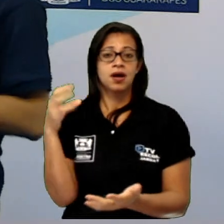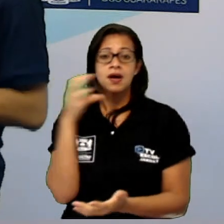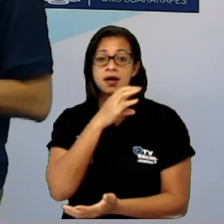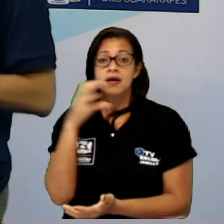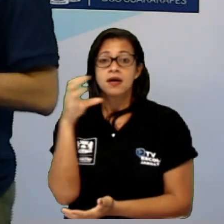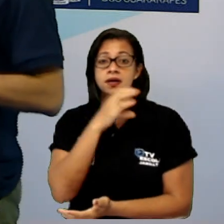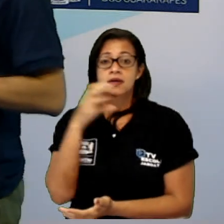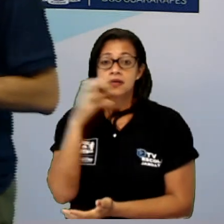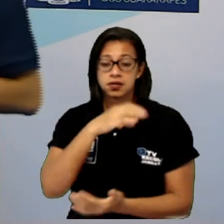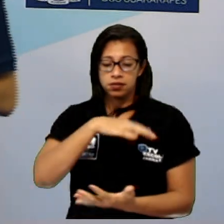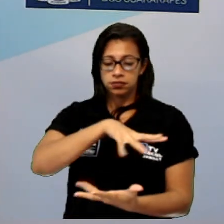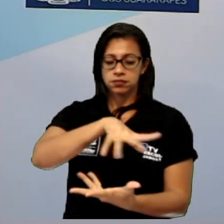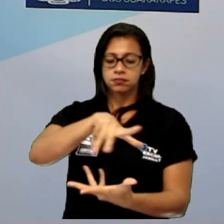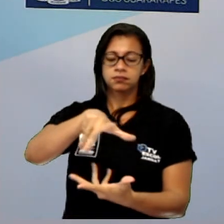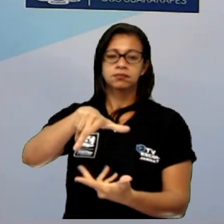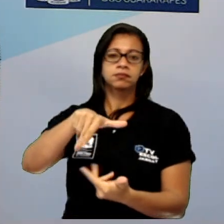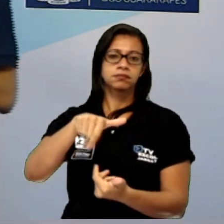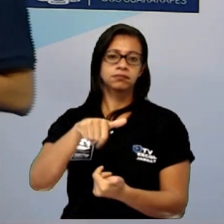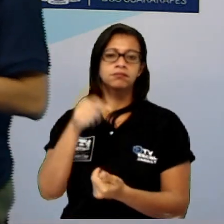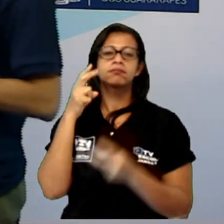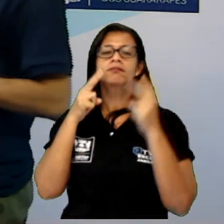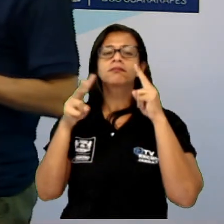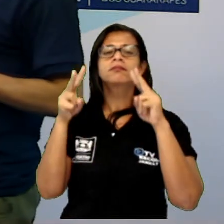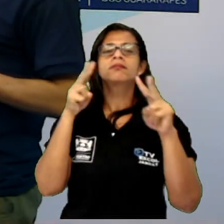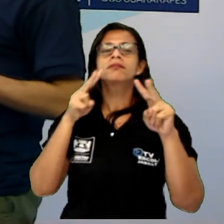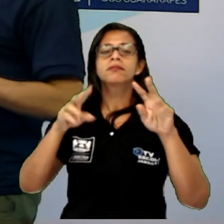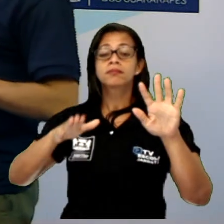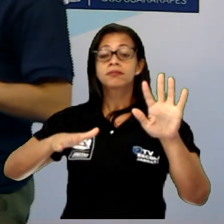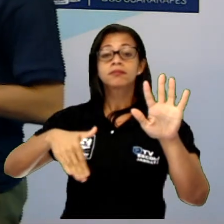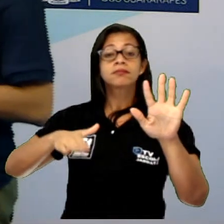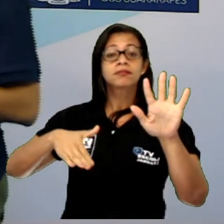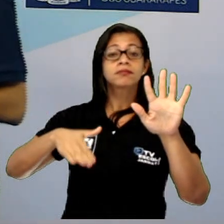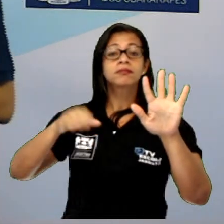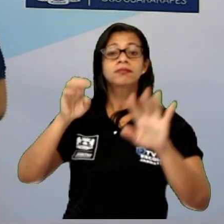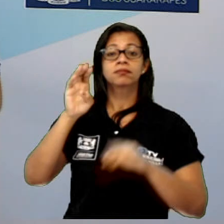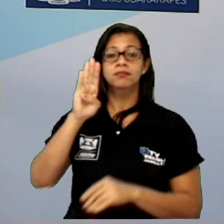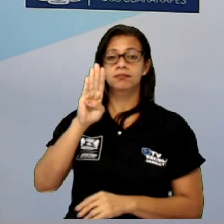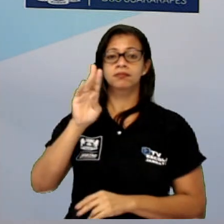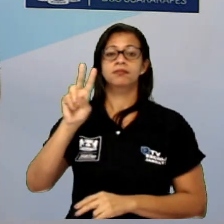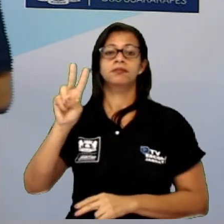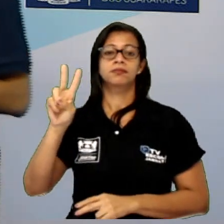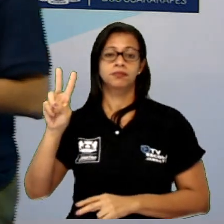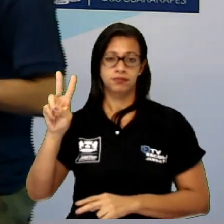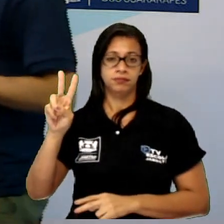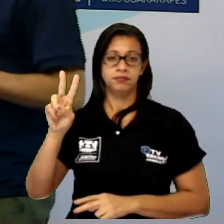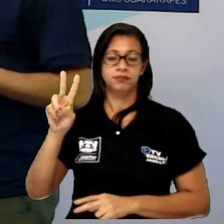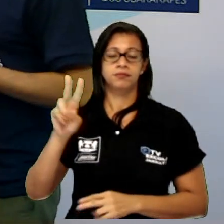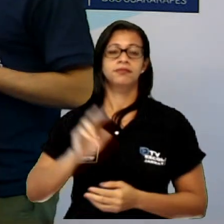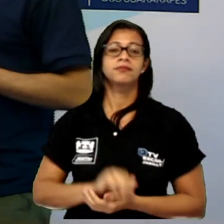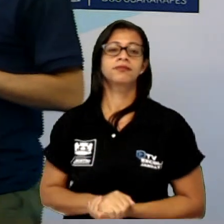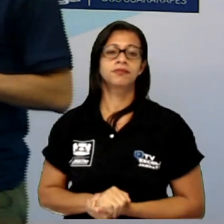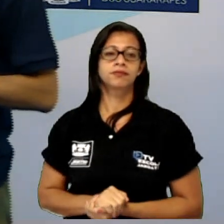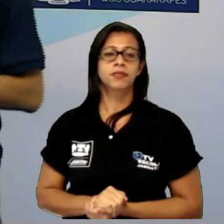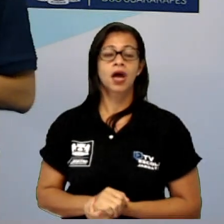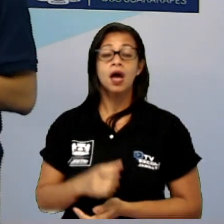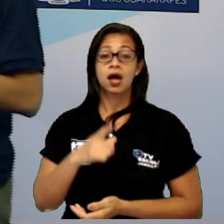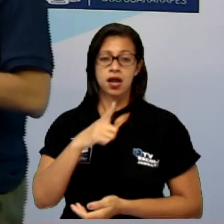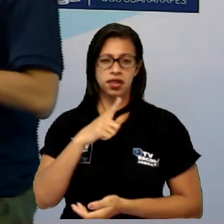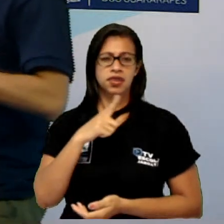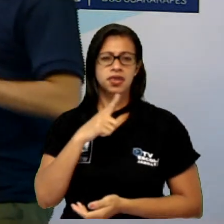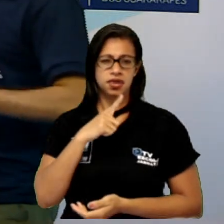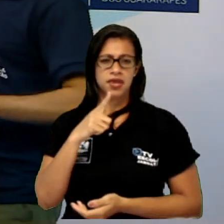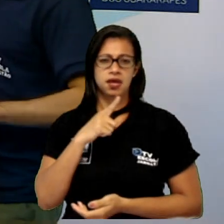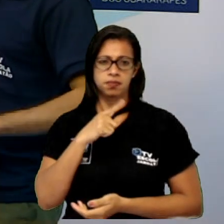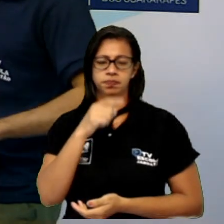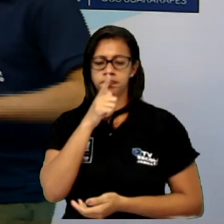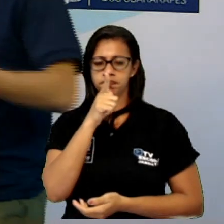imagem, na praia de Boa Viagem, de Abotão dos Guararapes, existe uma área do mar que ele